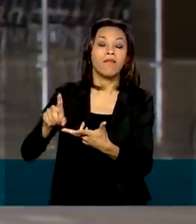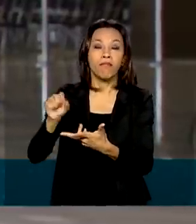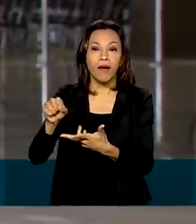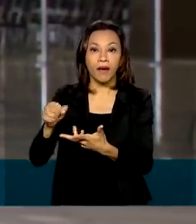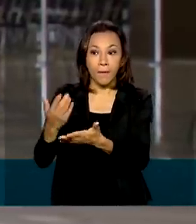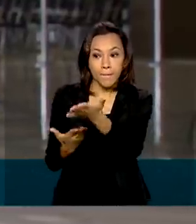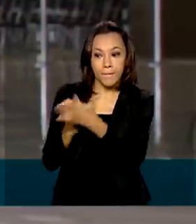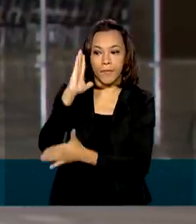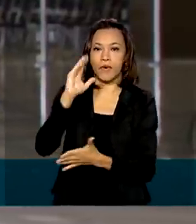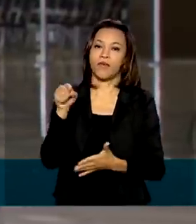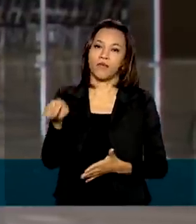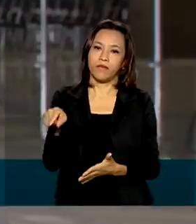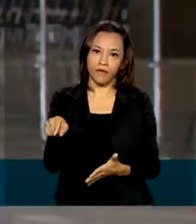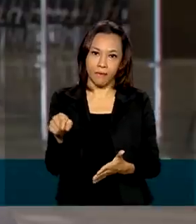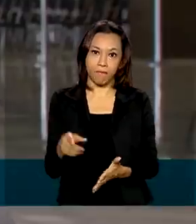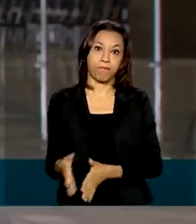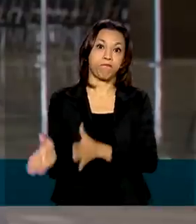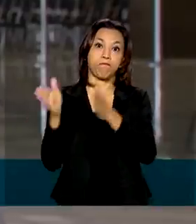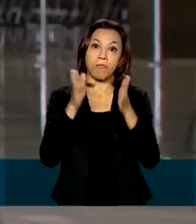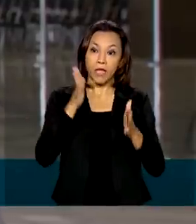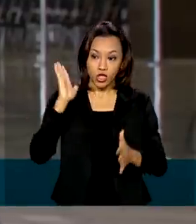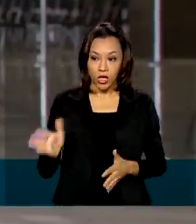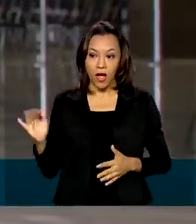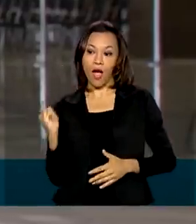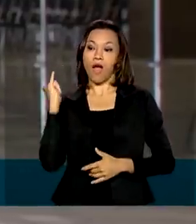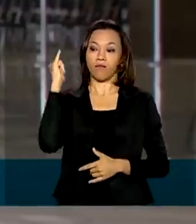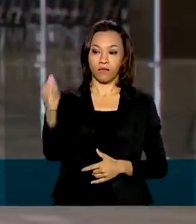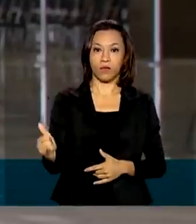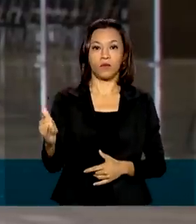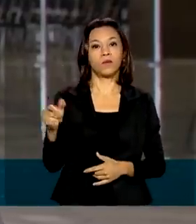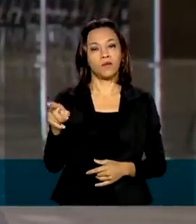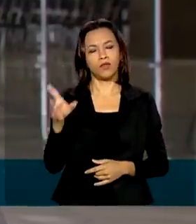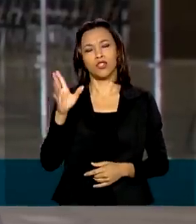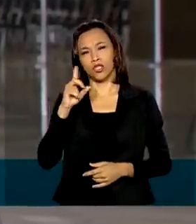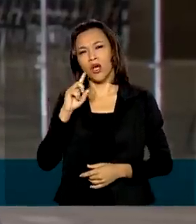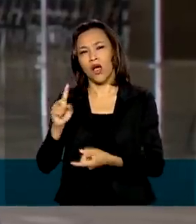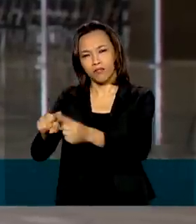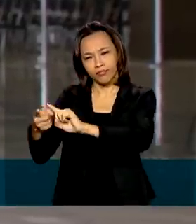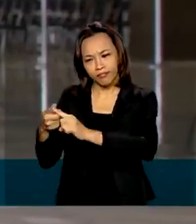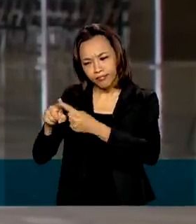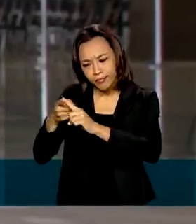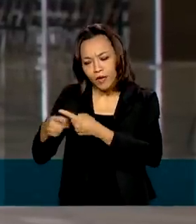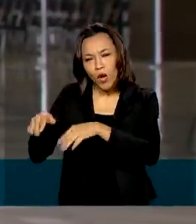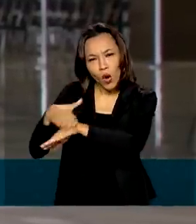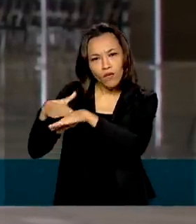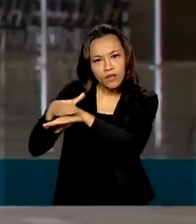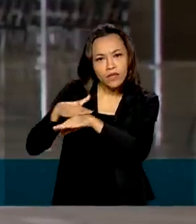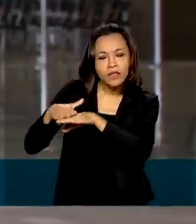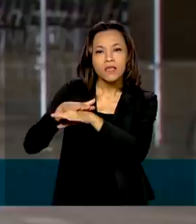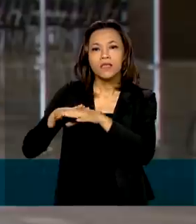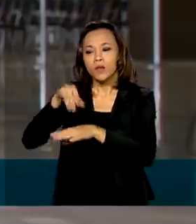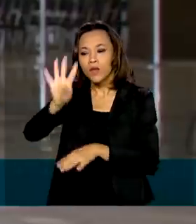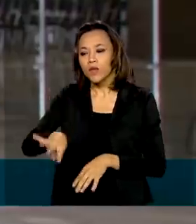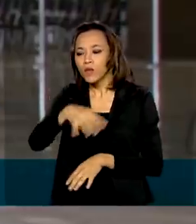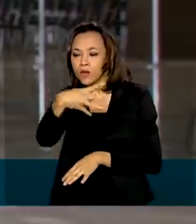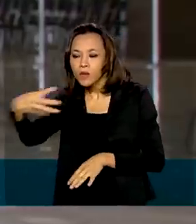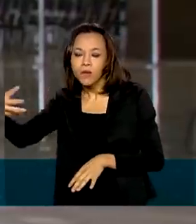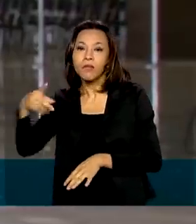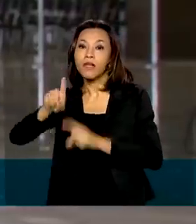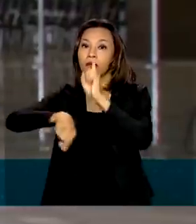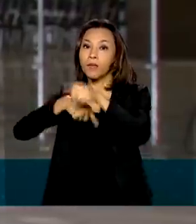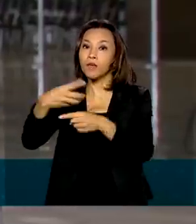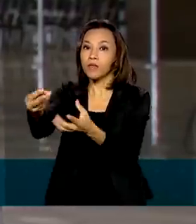de uso emergencial. O Instituto já foi comunicado e já foi discutido com os técnicos da Anvisa um cronograma para envio desses dados.